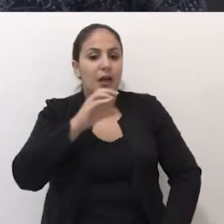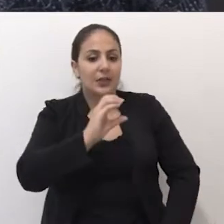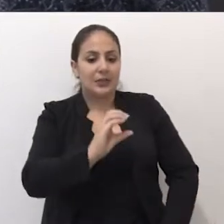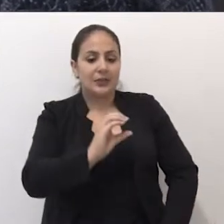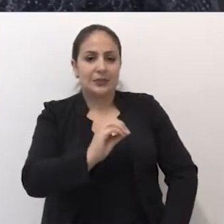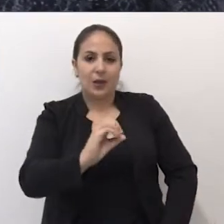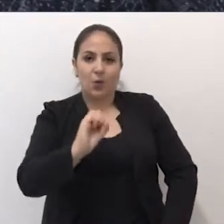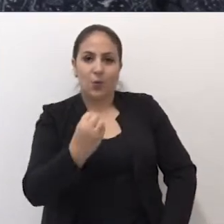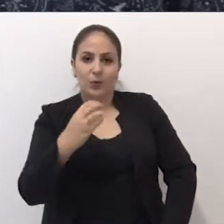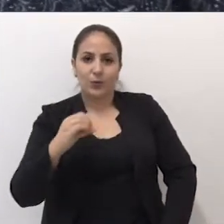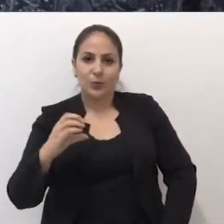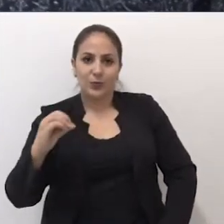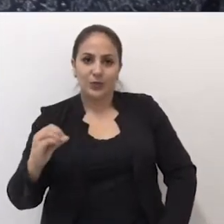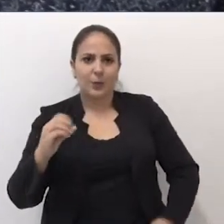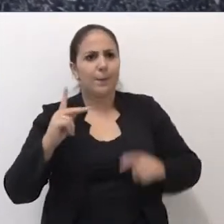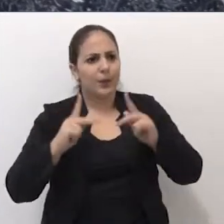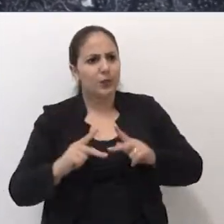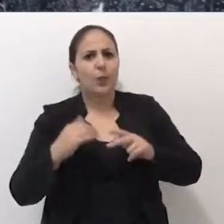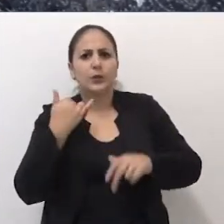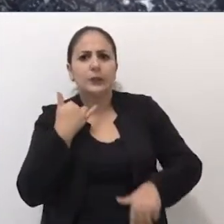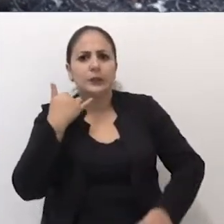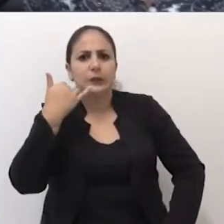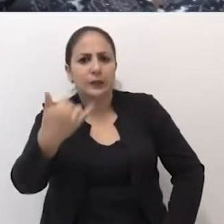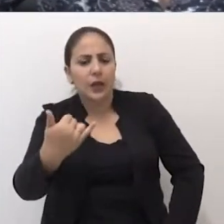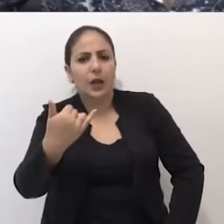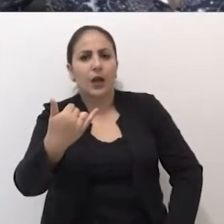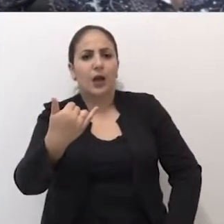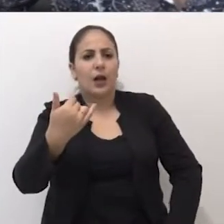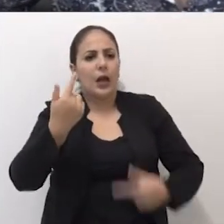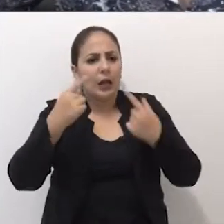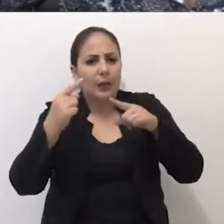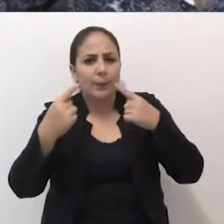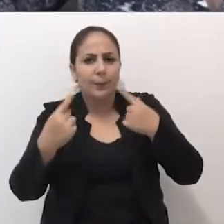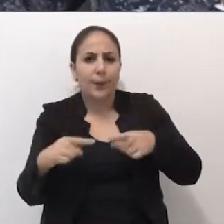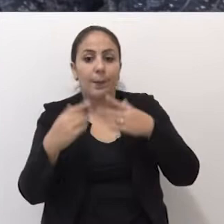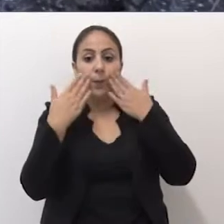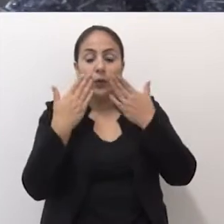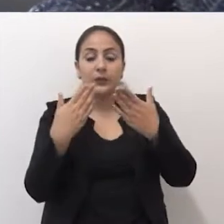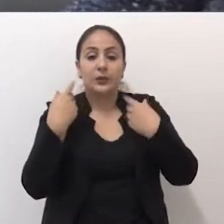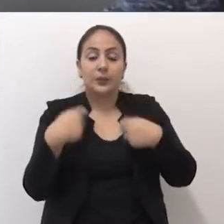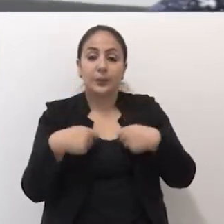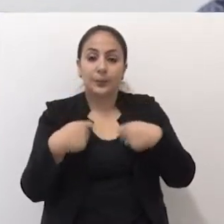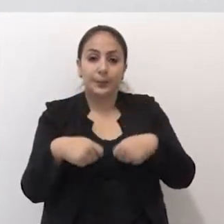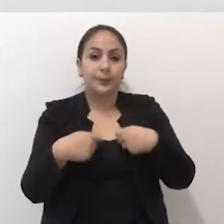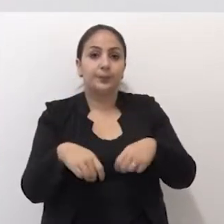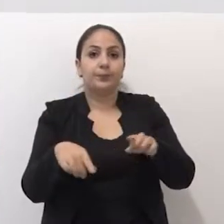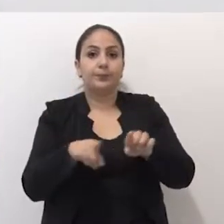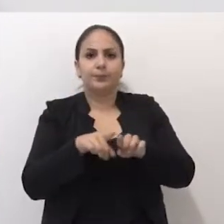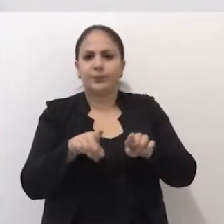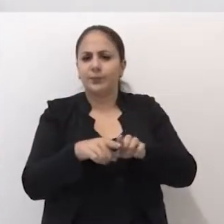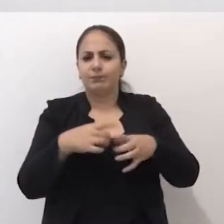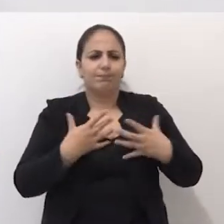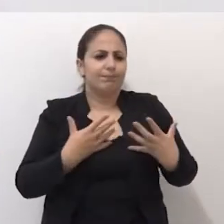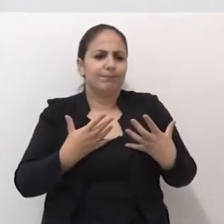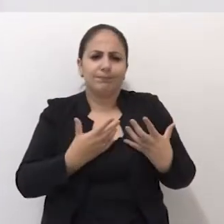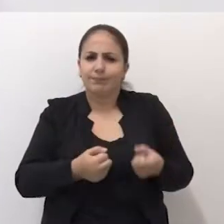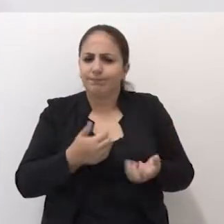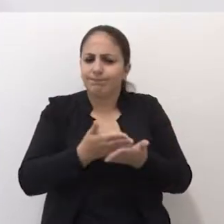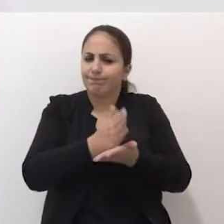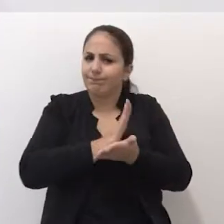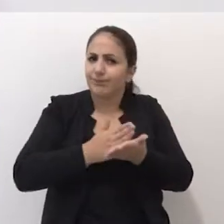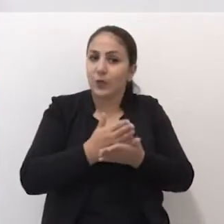discutir com os vereadores, mostrar suas demandas, suas inconformidades. Então, tentar